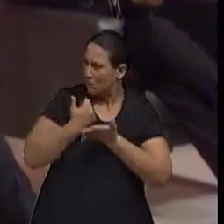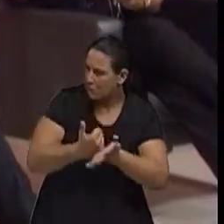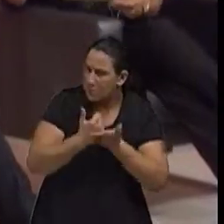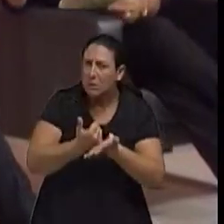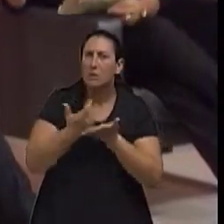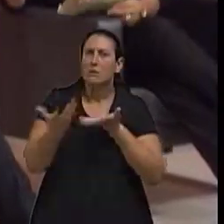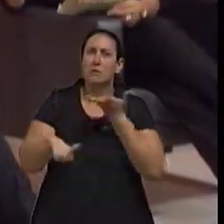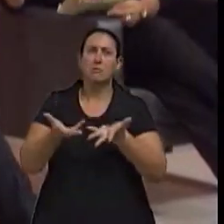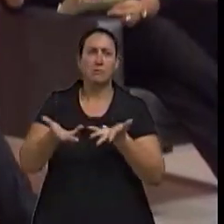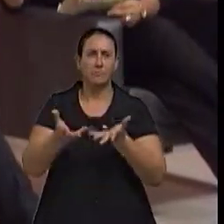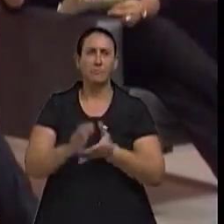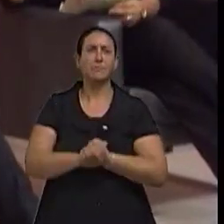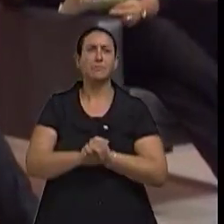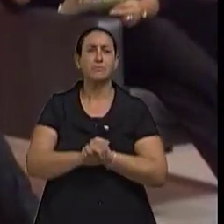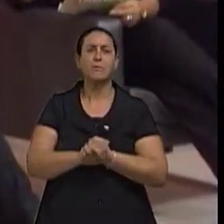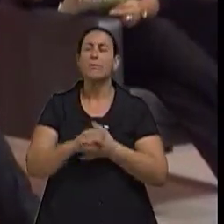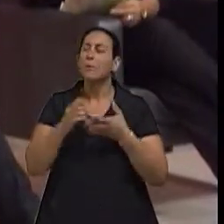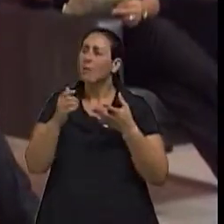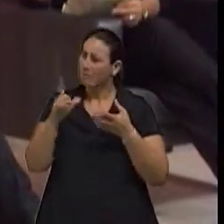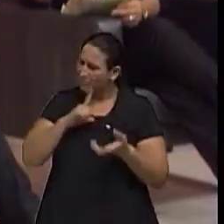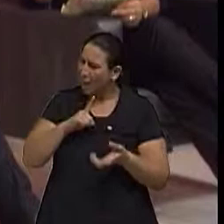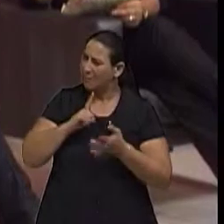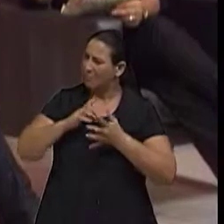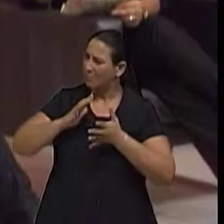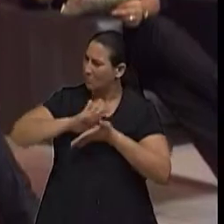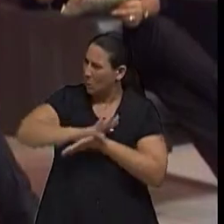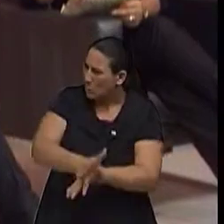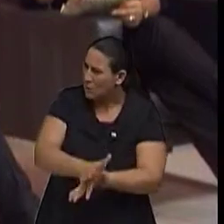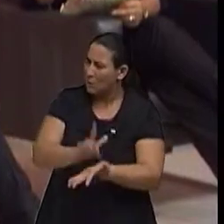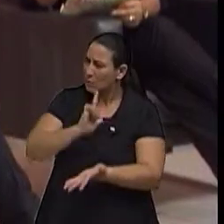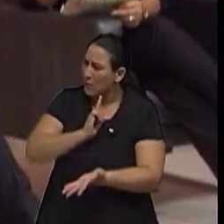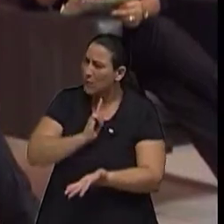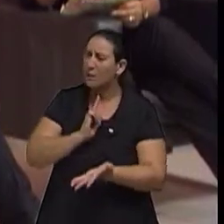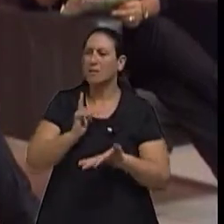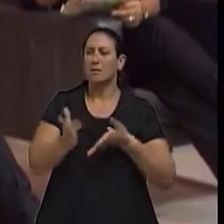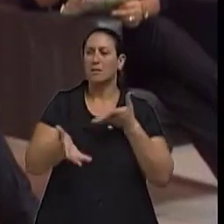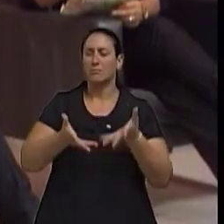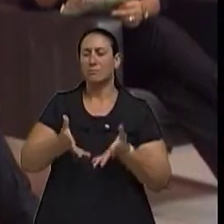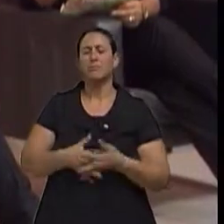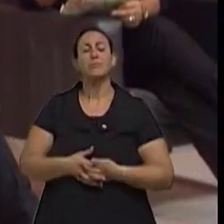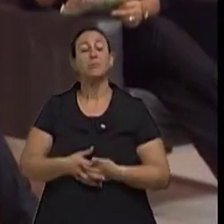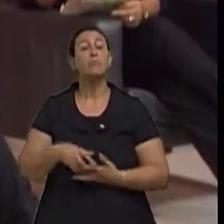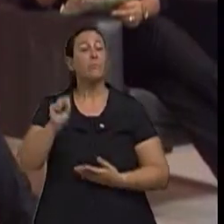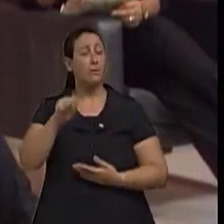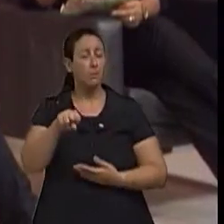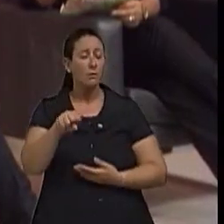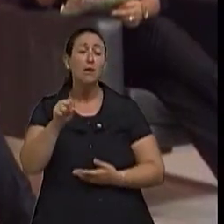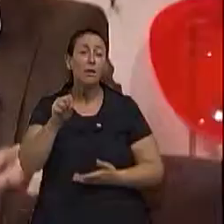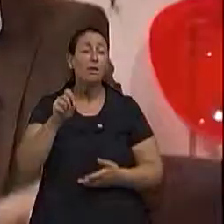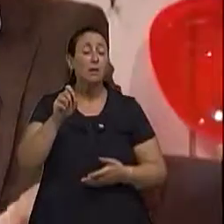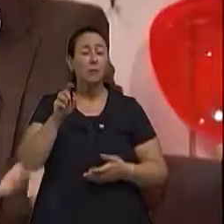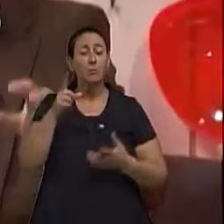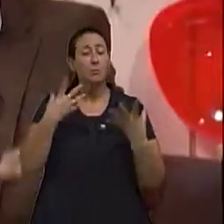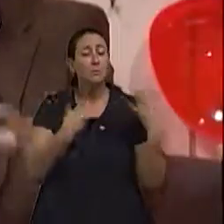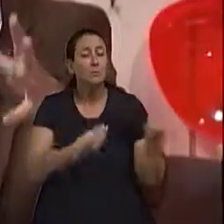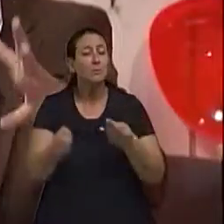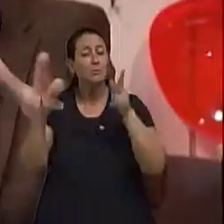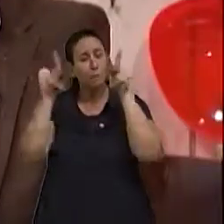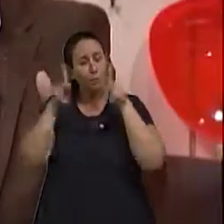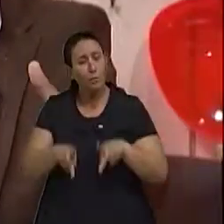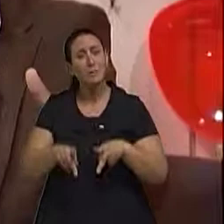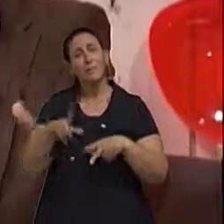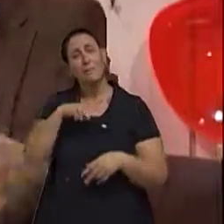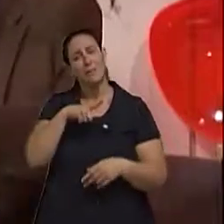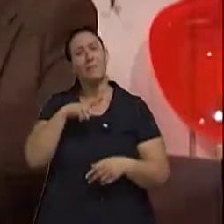está meio louco. Existe um preconceito evidente nas pessoas no sentido de buscar ajuda, principalmente